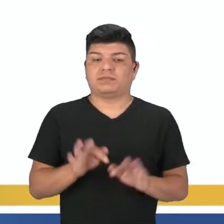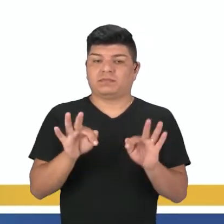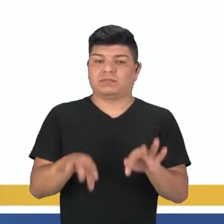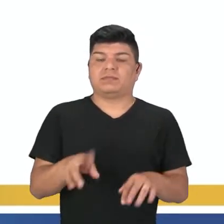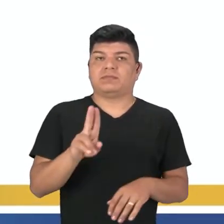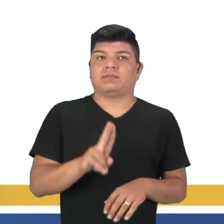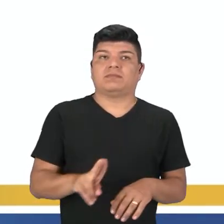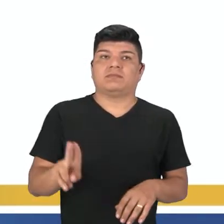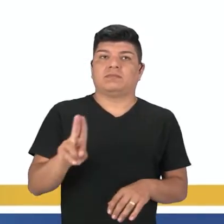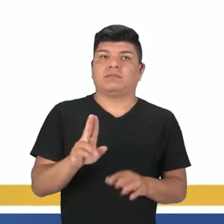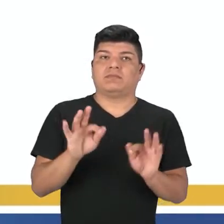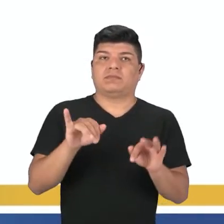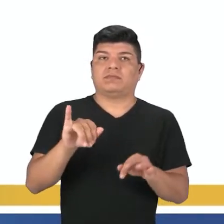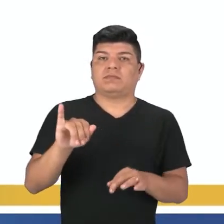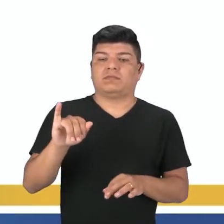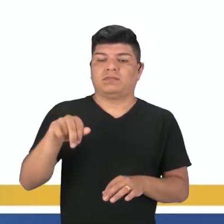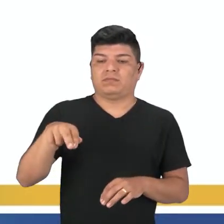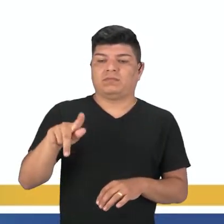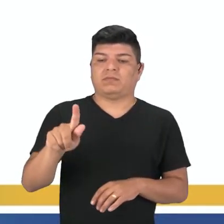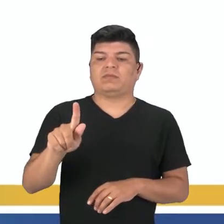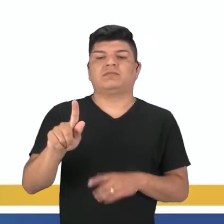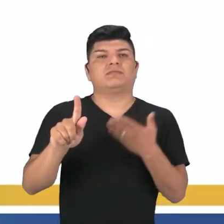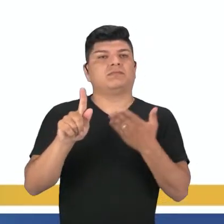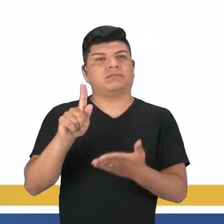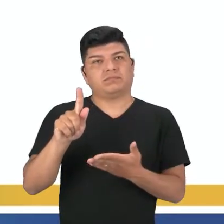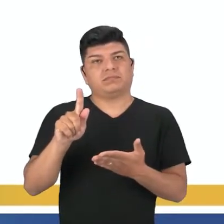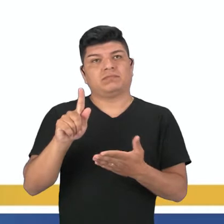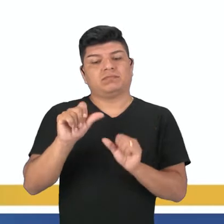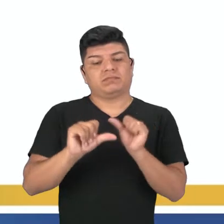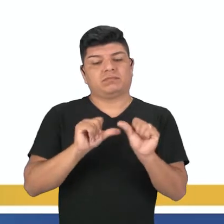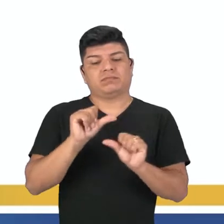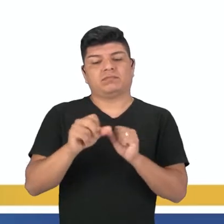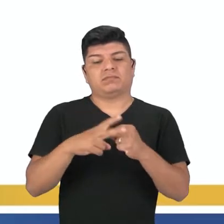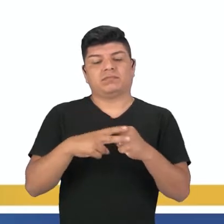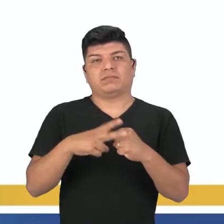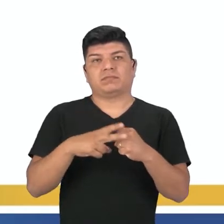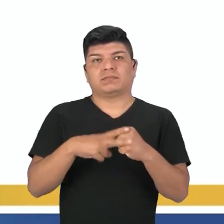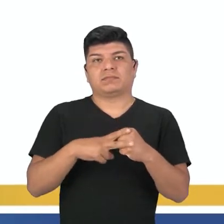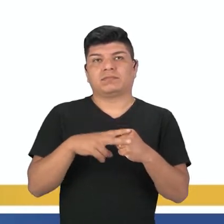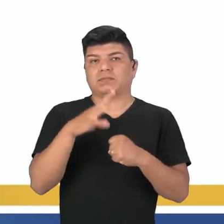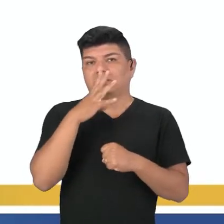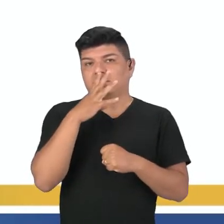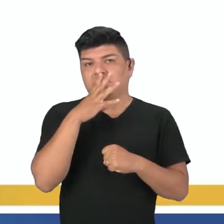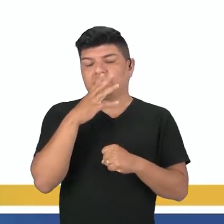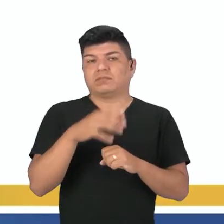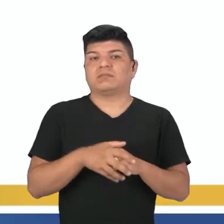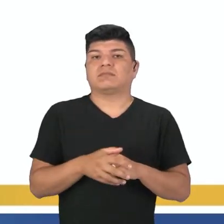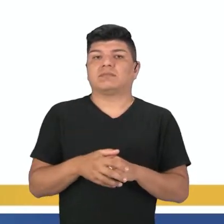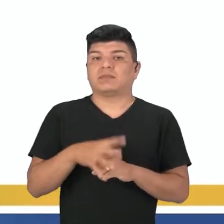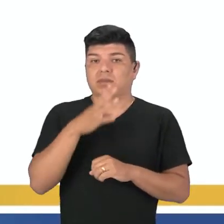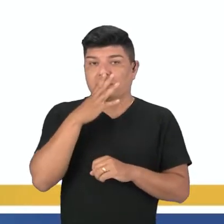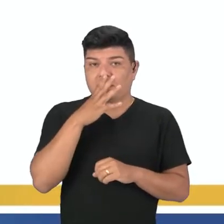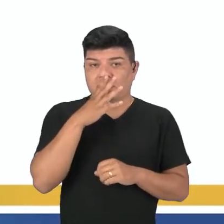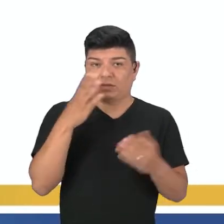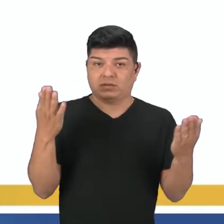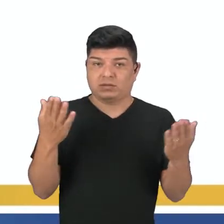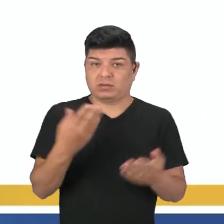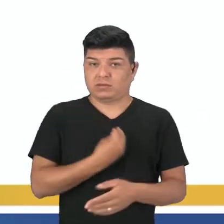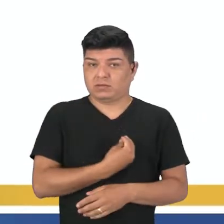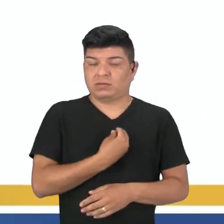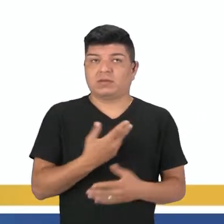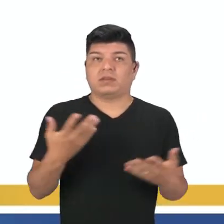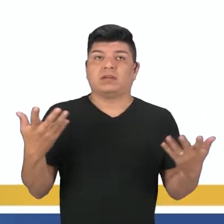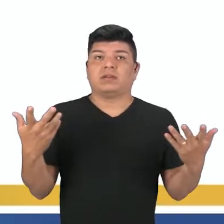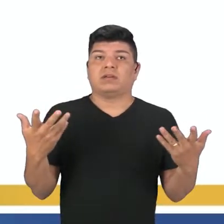no finalzinho do assistir o ing. Então vai transformar esse verbo ao invés de ser assistir, vai ficar assistindo.